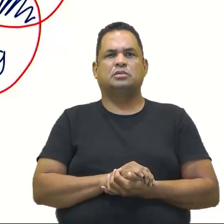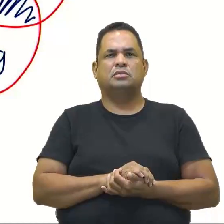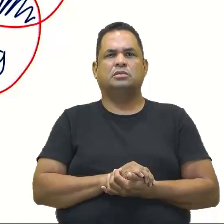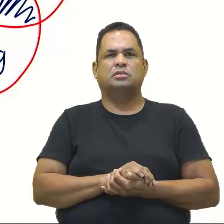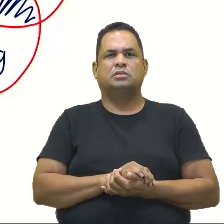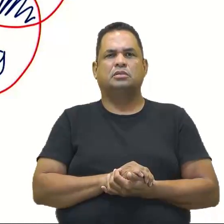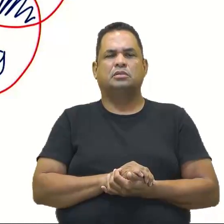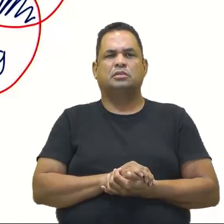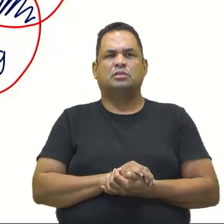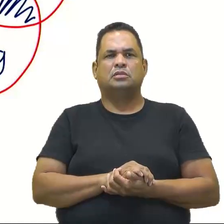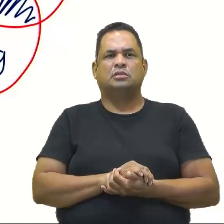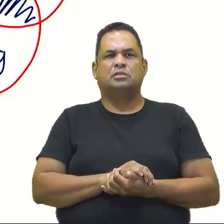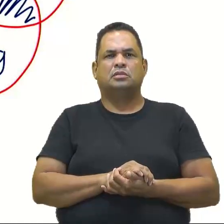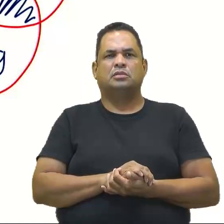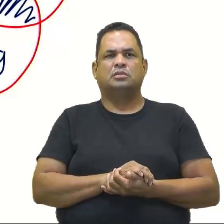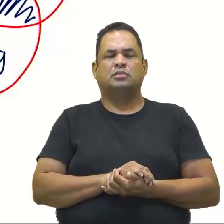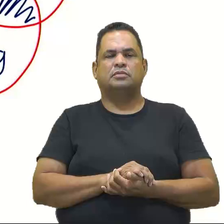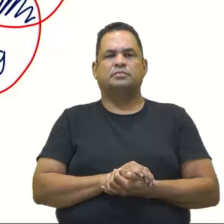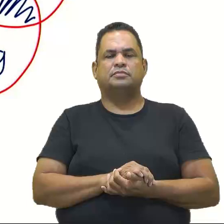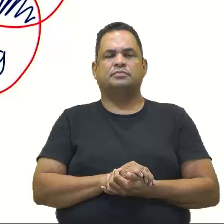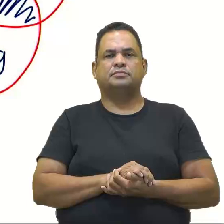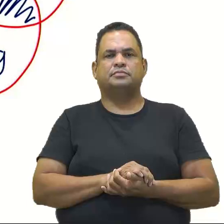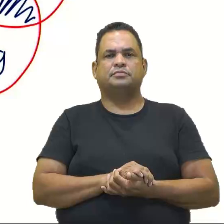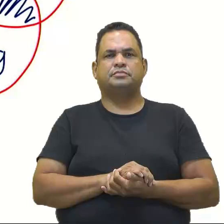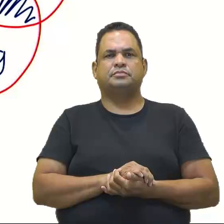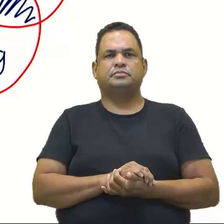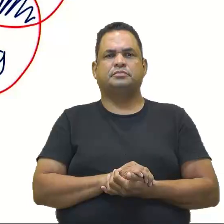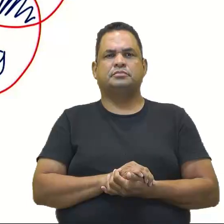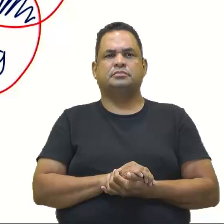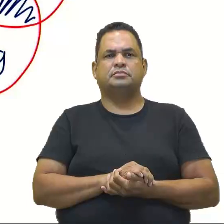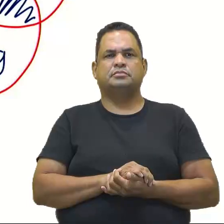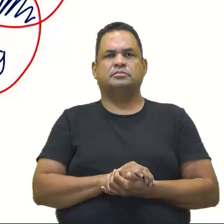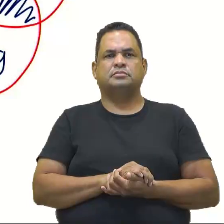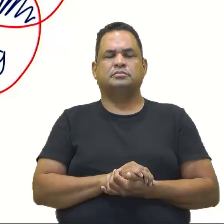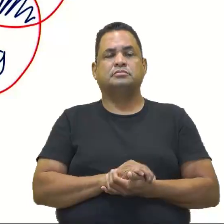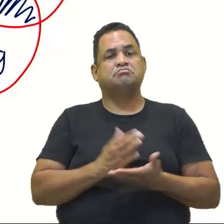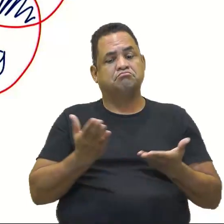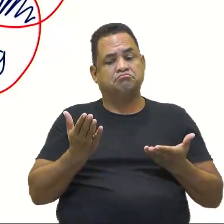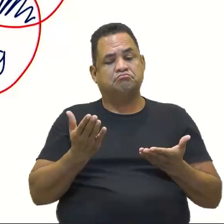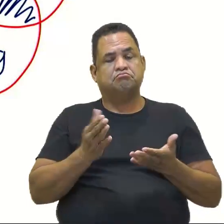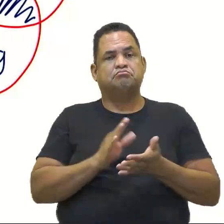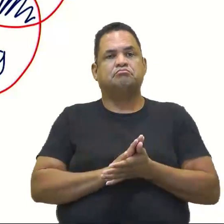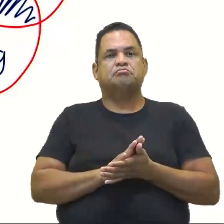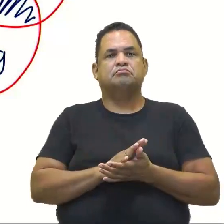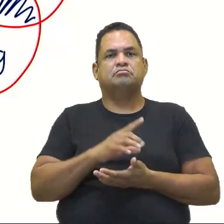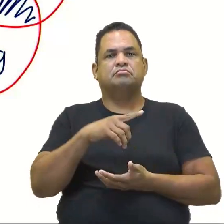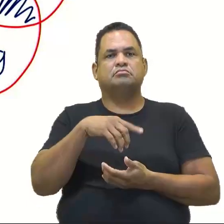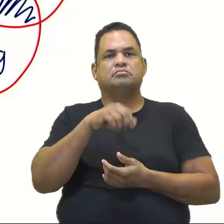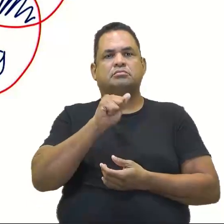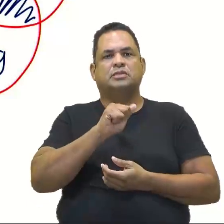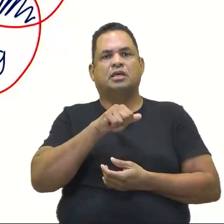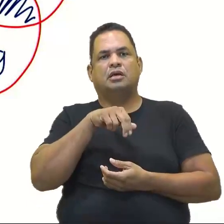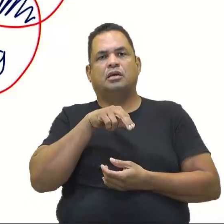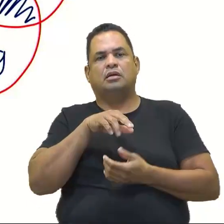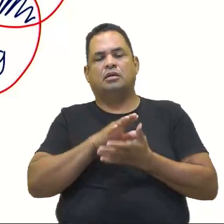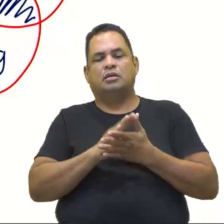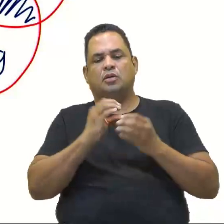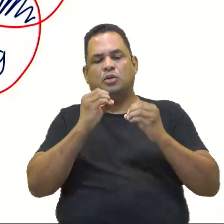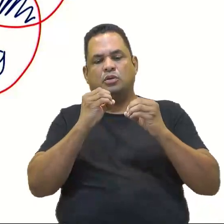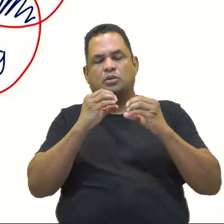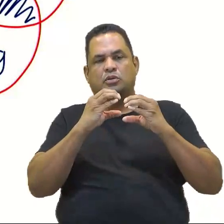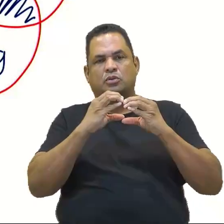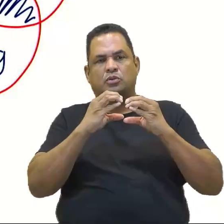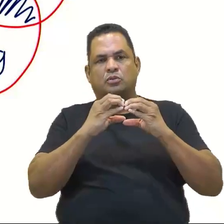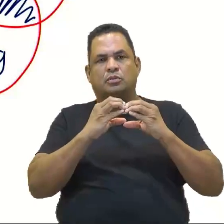O A tira tudo o que tem no B. Ficou 1, 3 e 5. Então, provavelmente, né? Aqui tá pedindo A união com B, união com C.